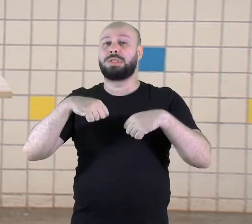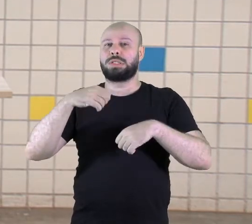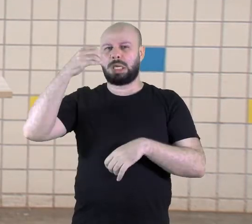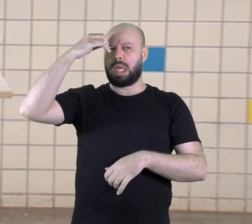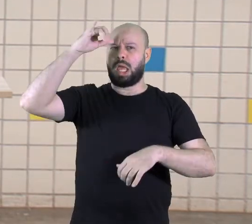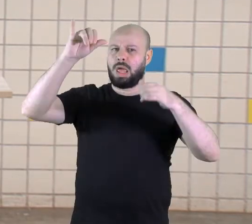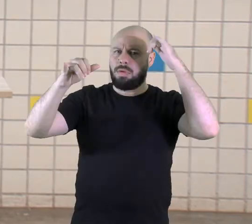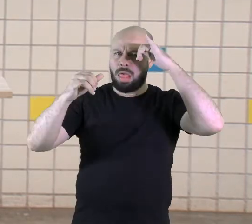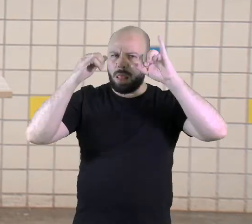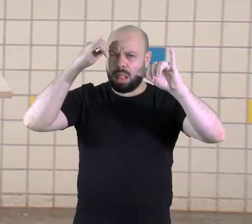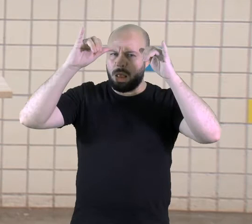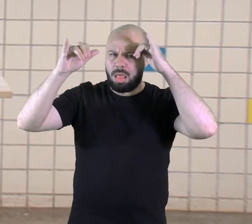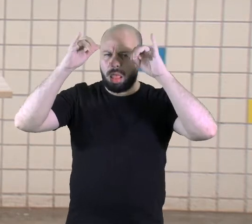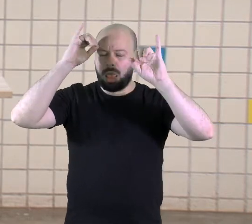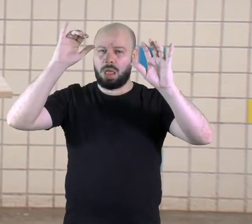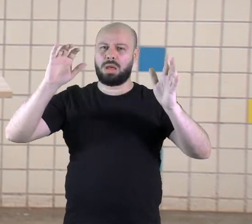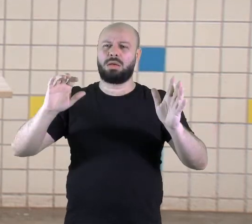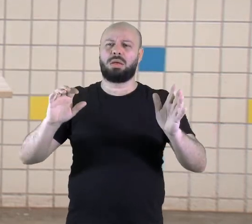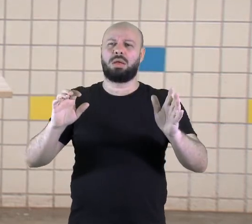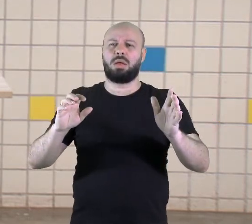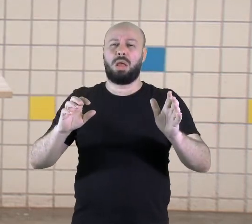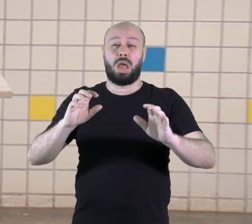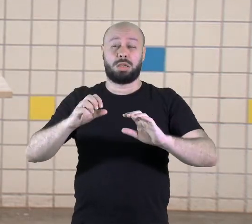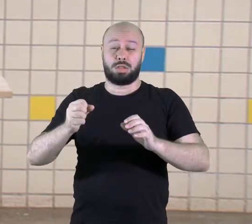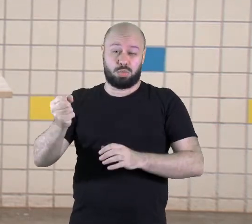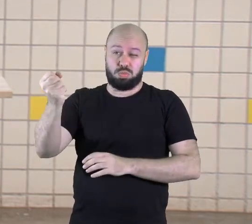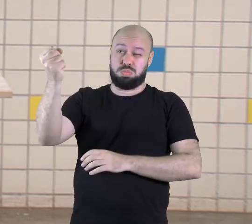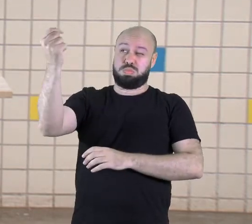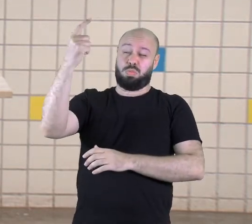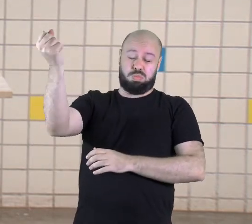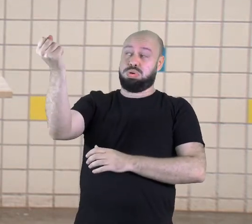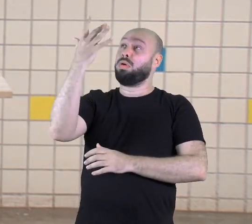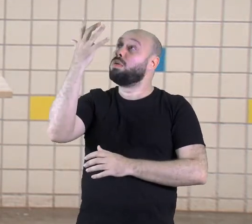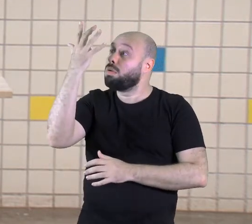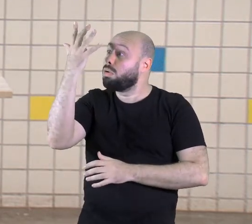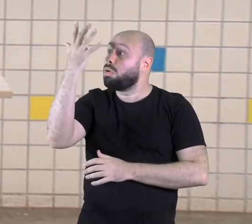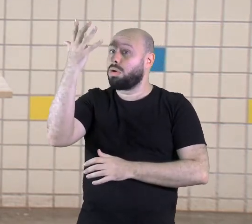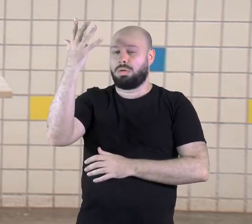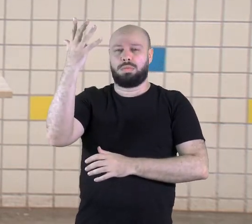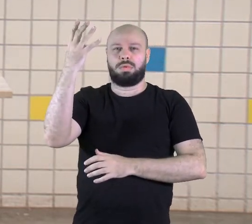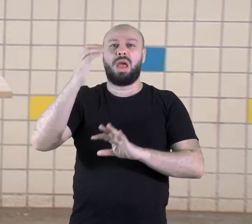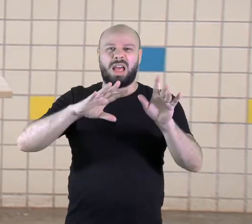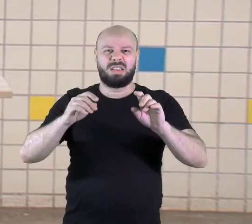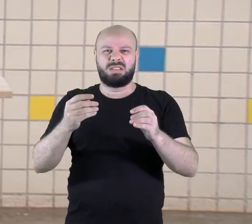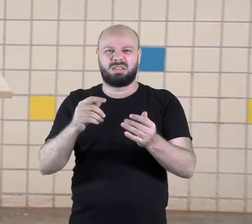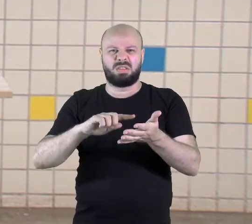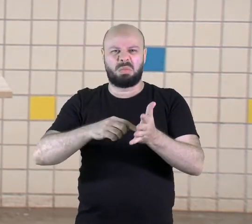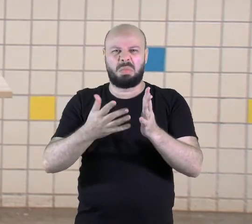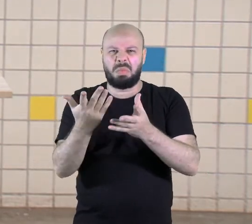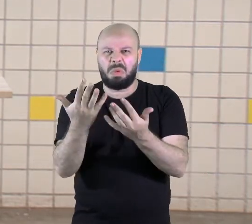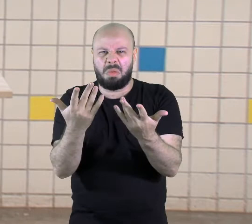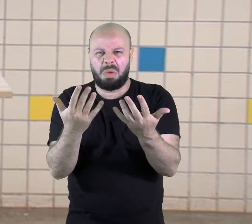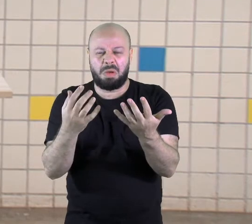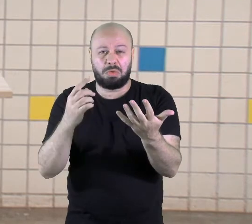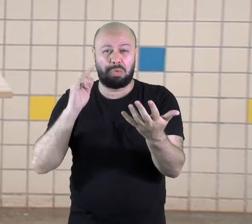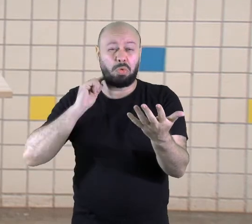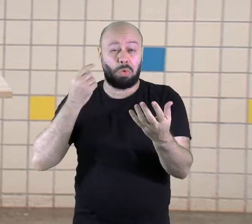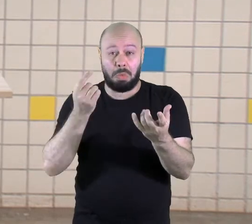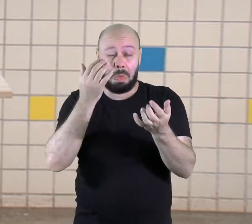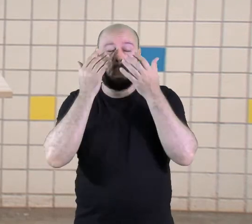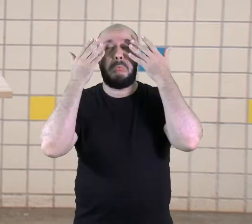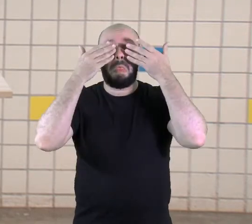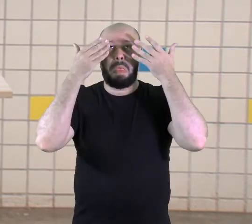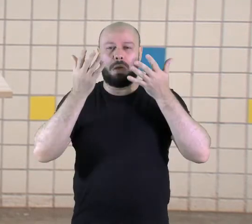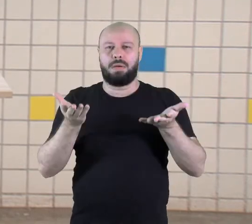Evitar. Evitar a exposição solar. Evitar coçar com a mão suja. Esfregar o olho com a mão